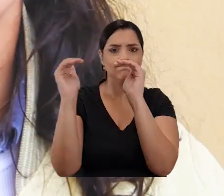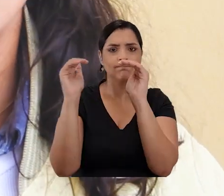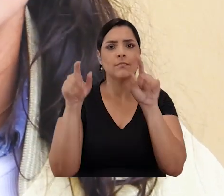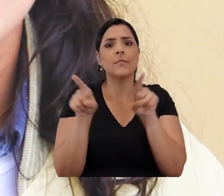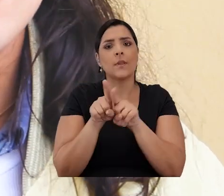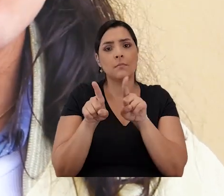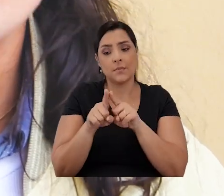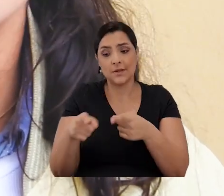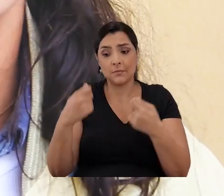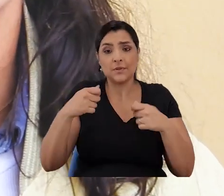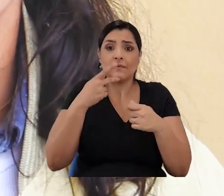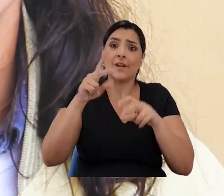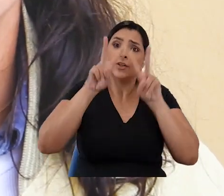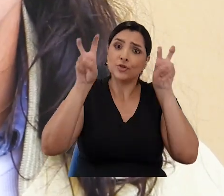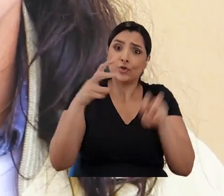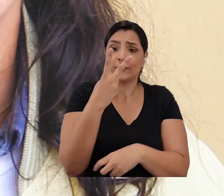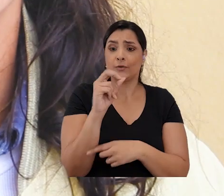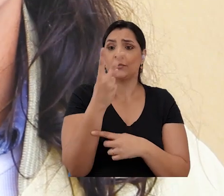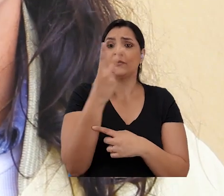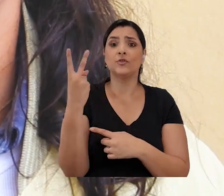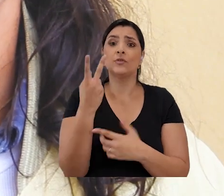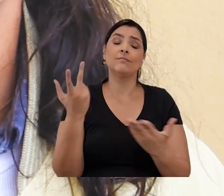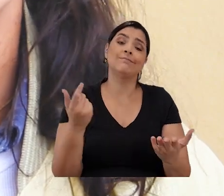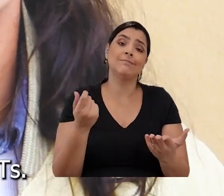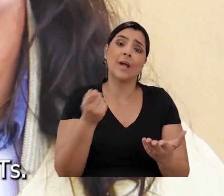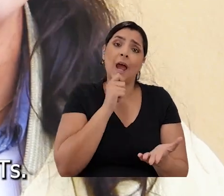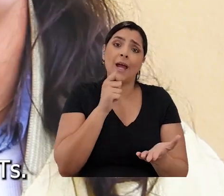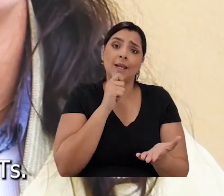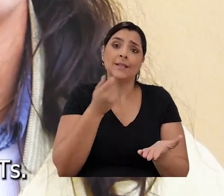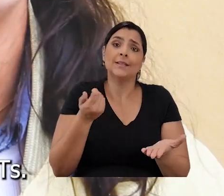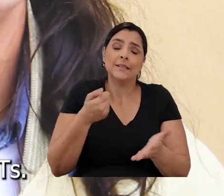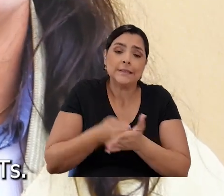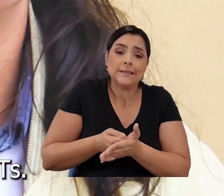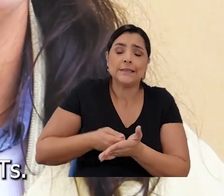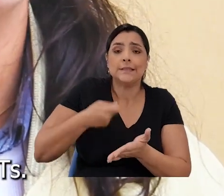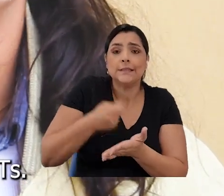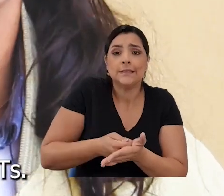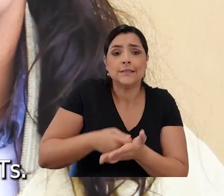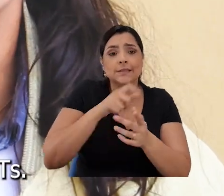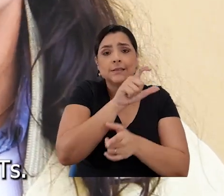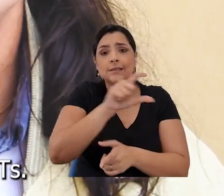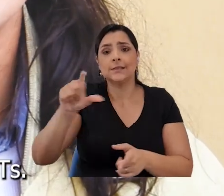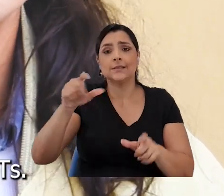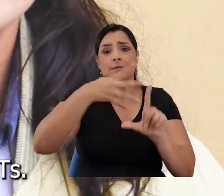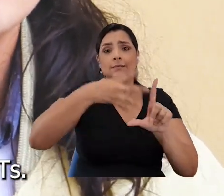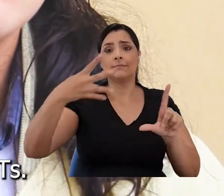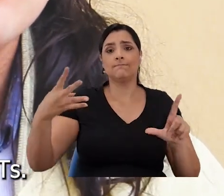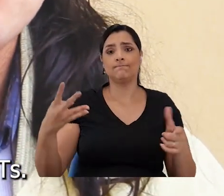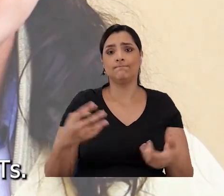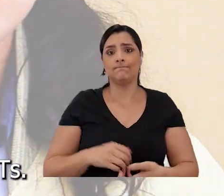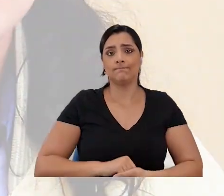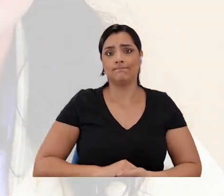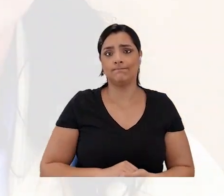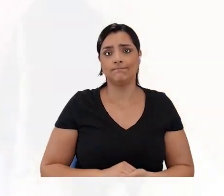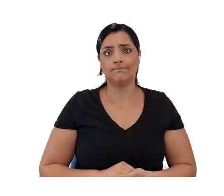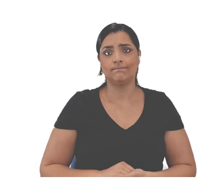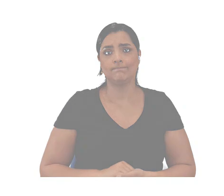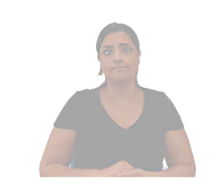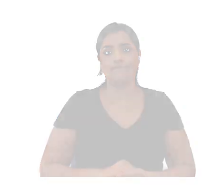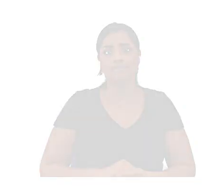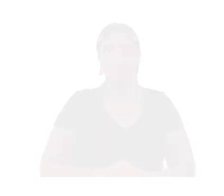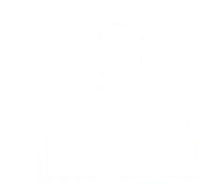respeitado, mas se eu estou tendo que retomar isso agora em 2022 é porque a gente ainda está disputando a dignidade das vidas LGBTs.